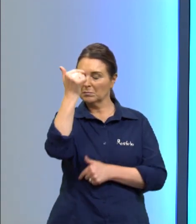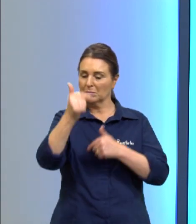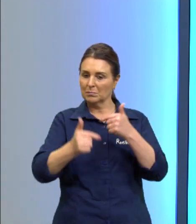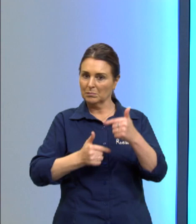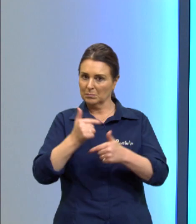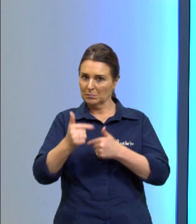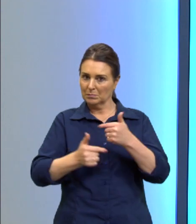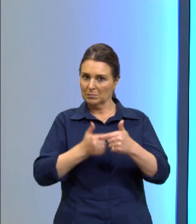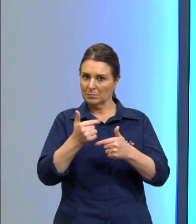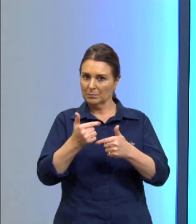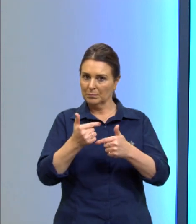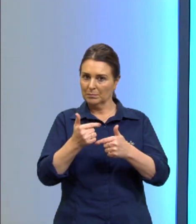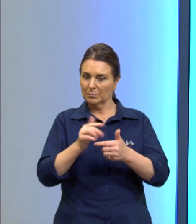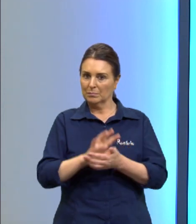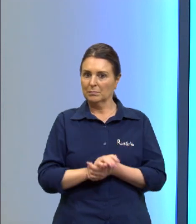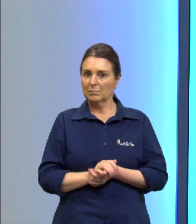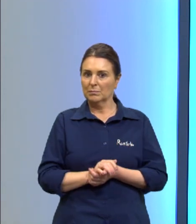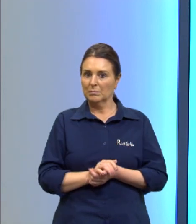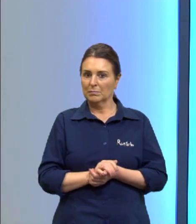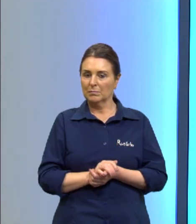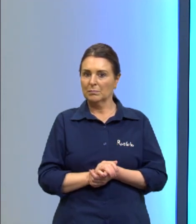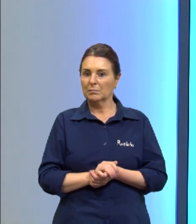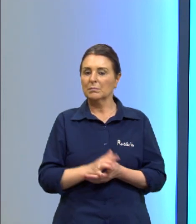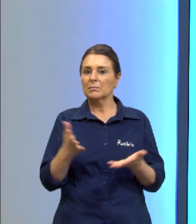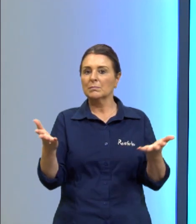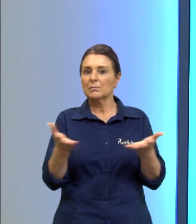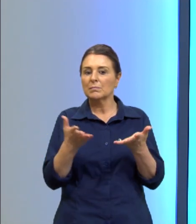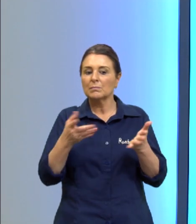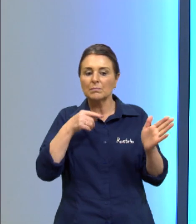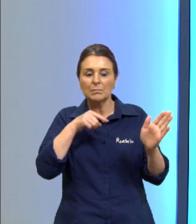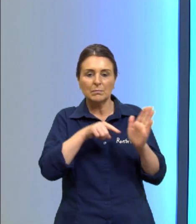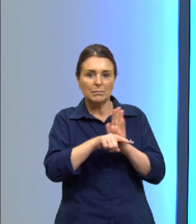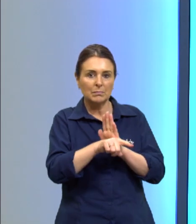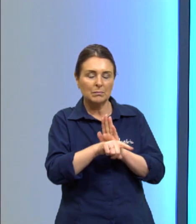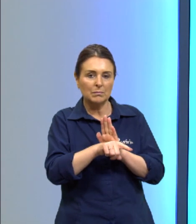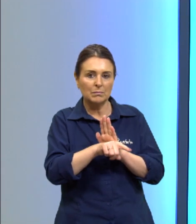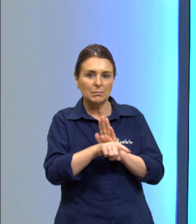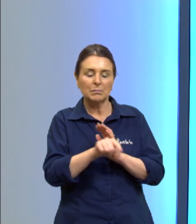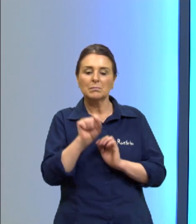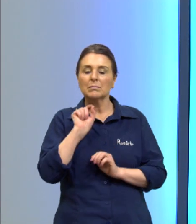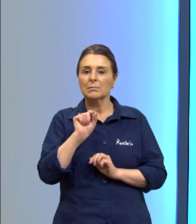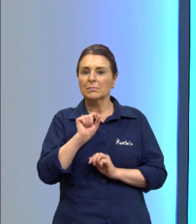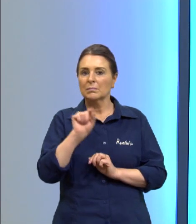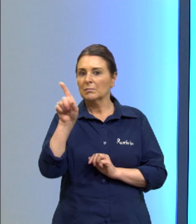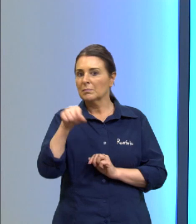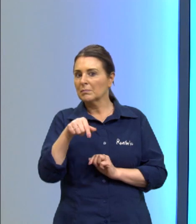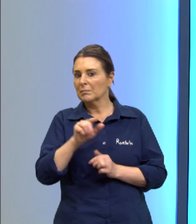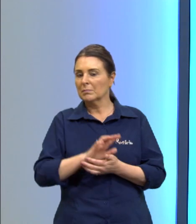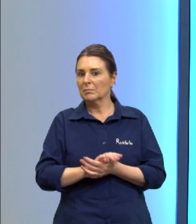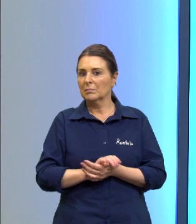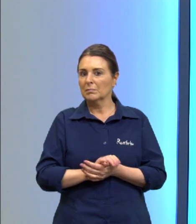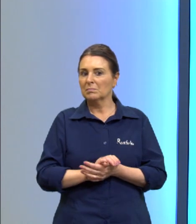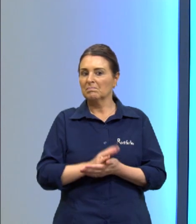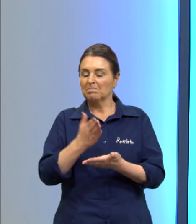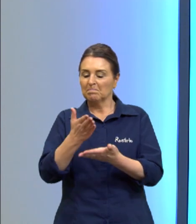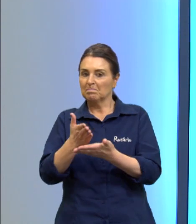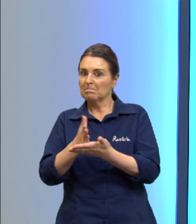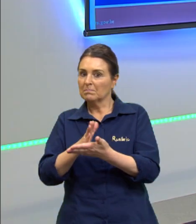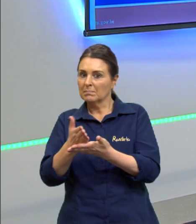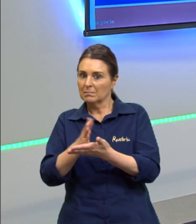trabalho aí nós vamos a nossa pergunta a pergunta é a média